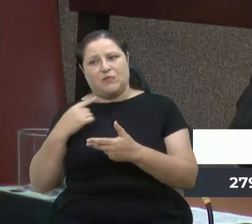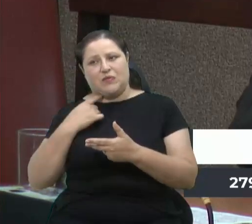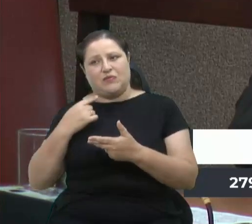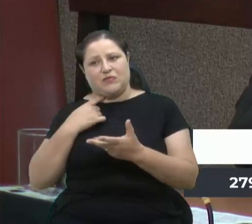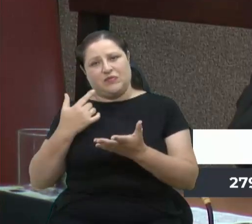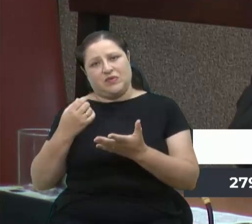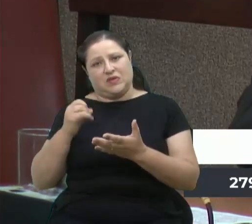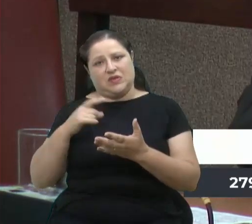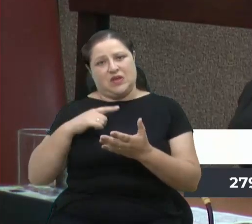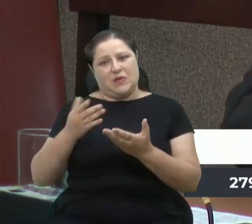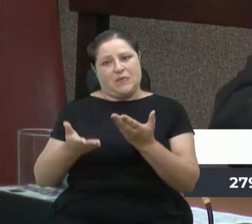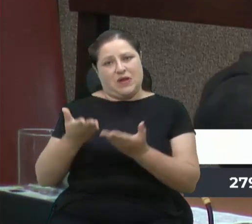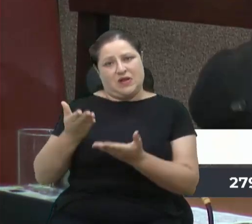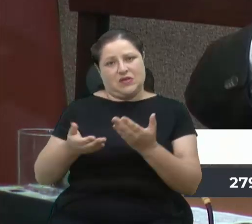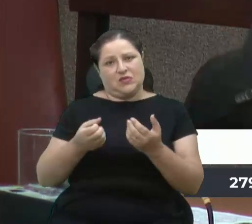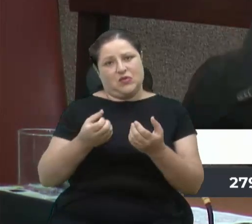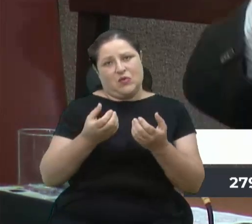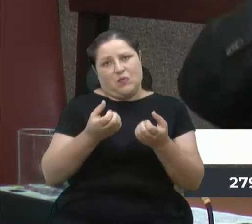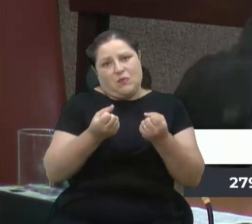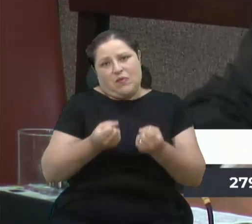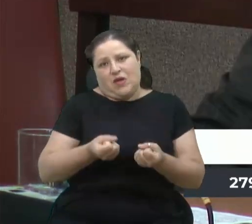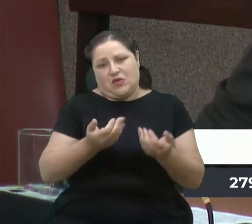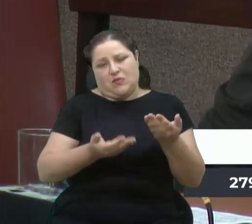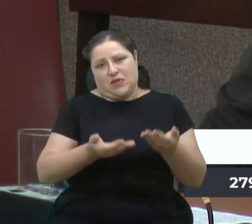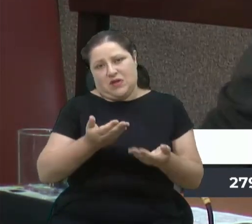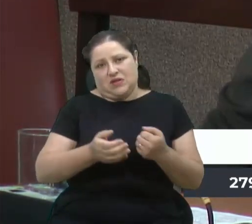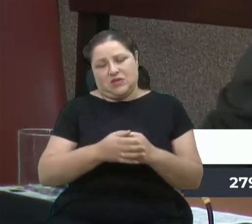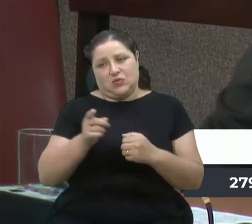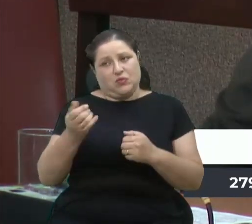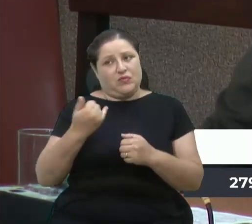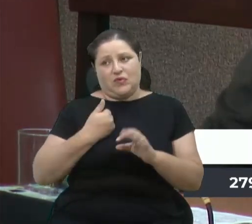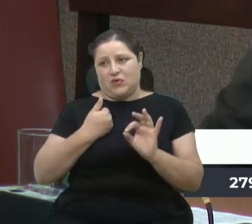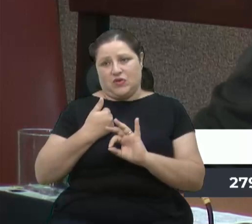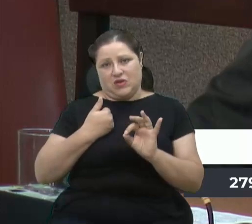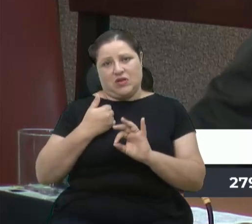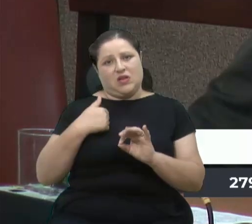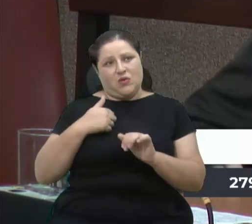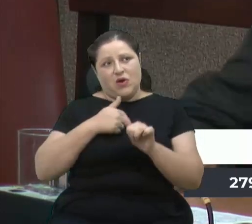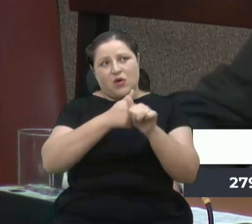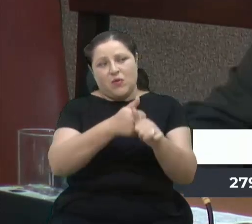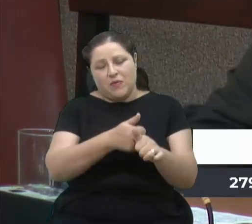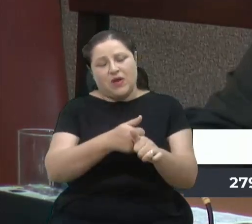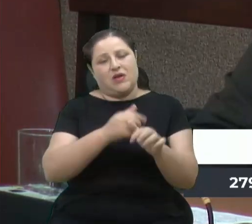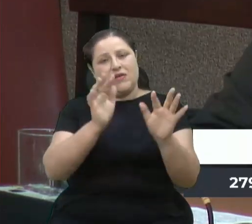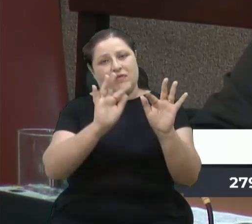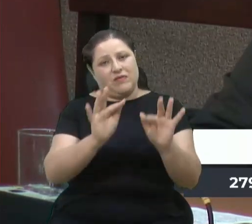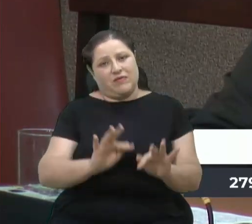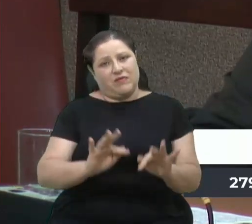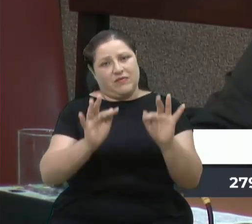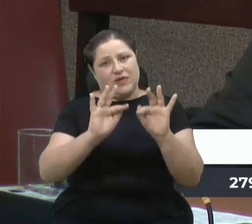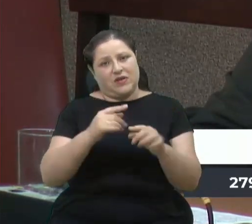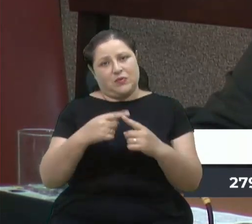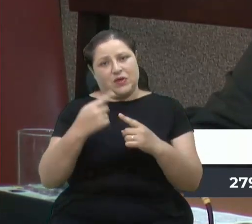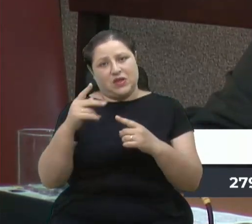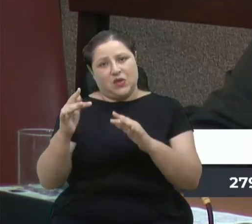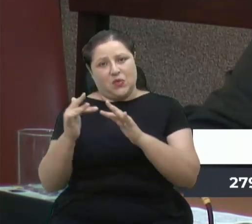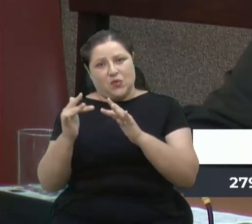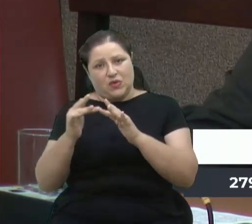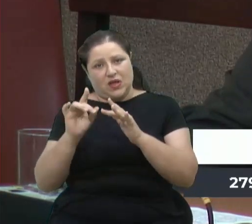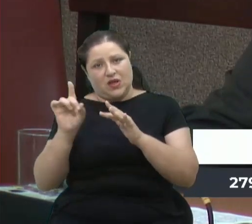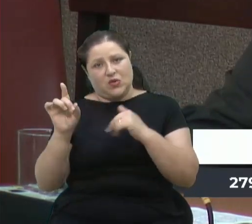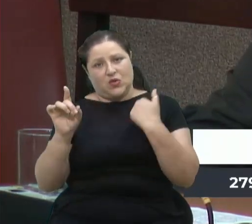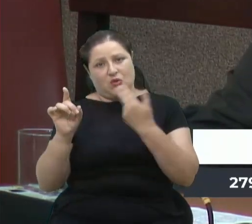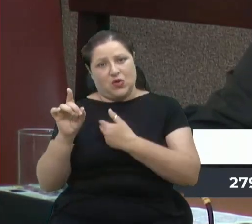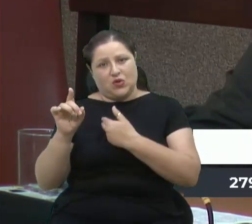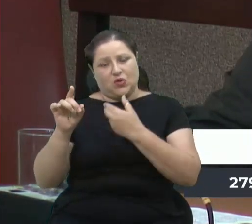estou... o senhor não havia me falado, mas agora estou acompanhando, estou muito feliz porque o seu contato lá com o nosso